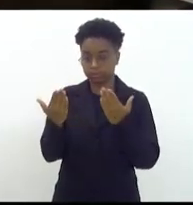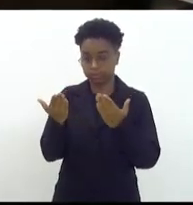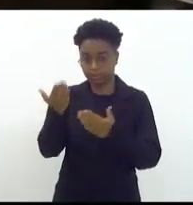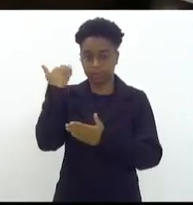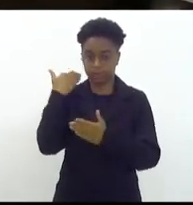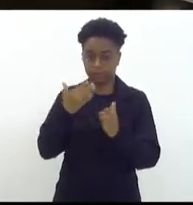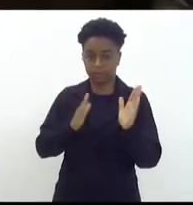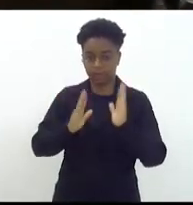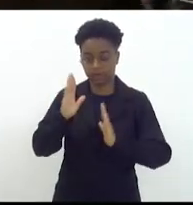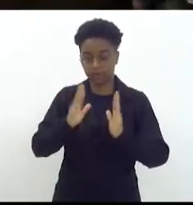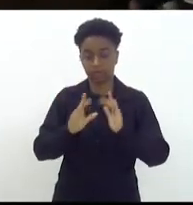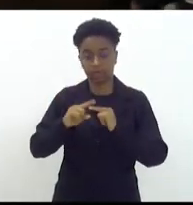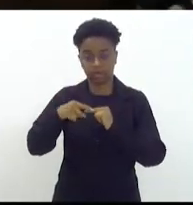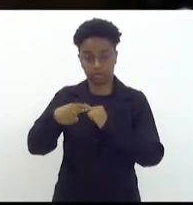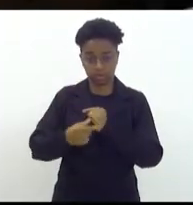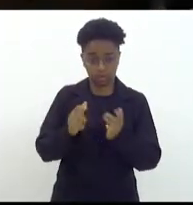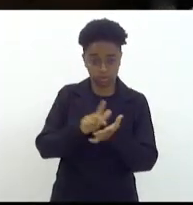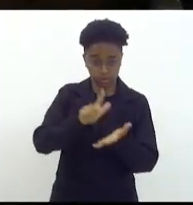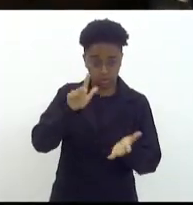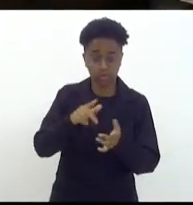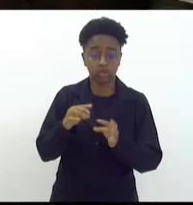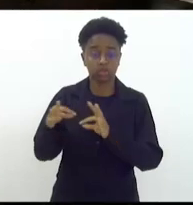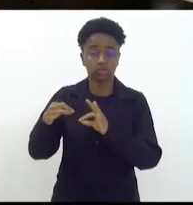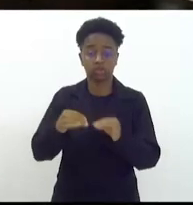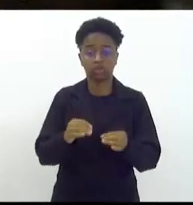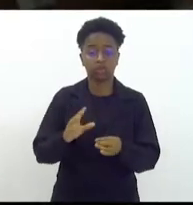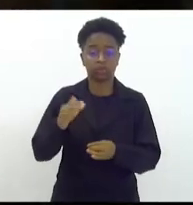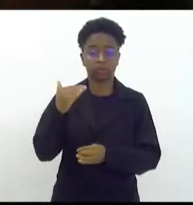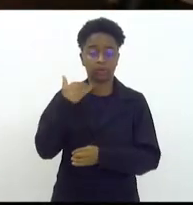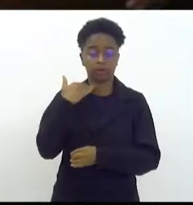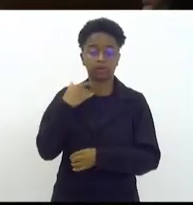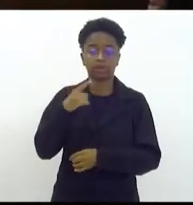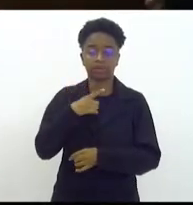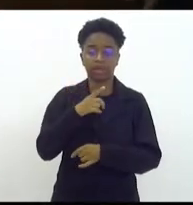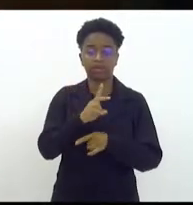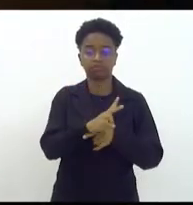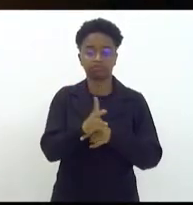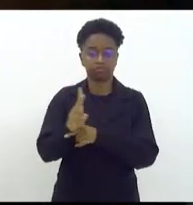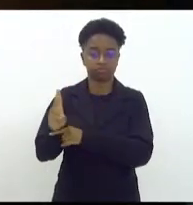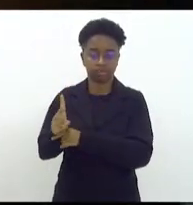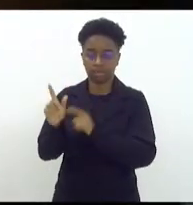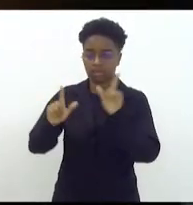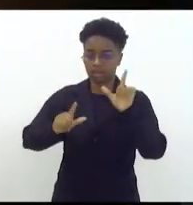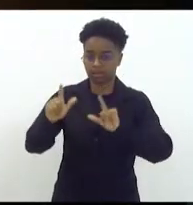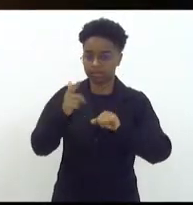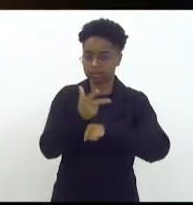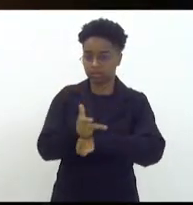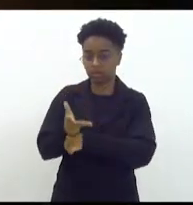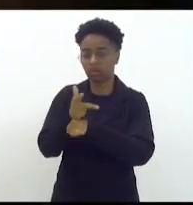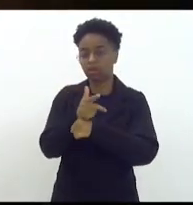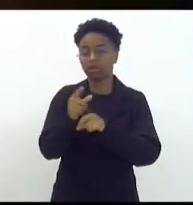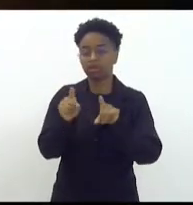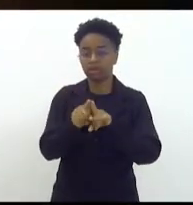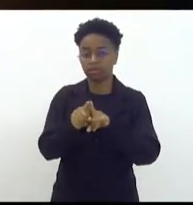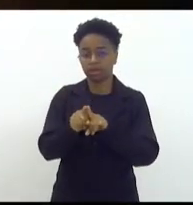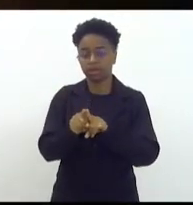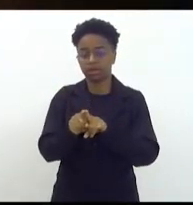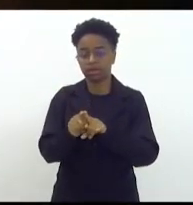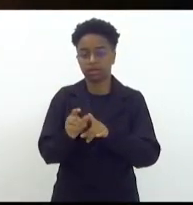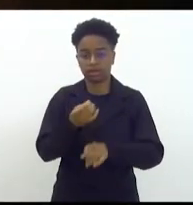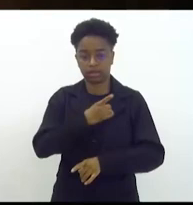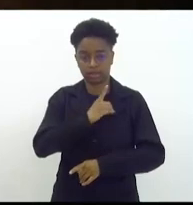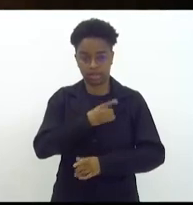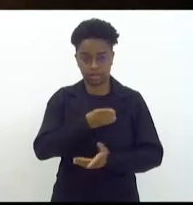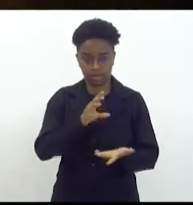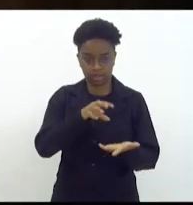agências passaram a ter essa televisãozinha, portanto, sistema de monitoramento, e isso, segundo a própria delegacia que